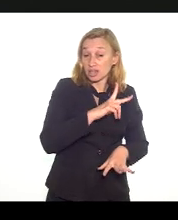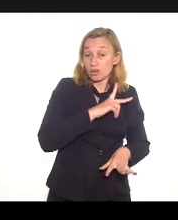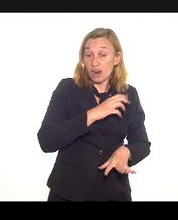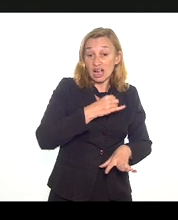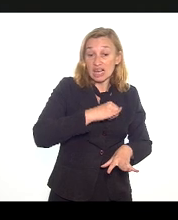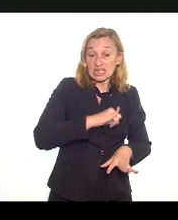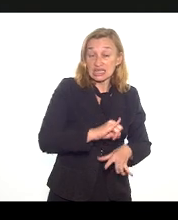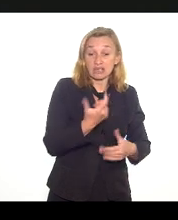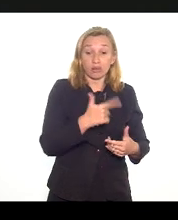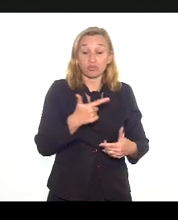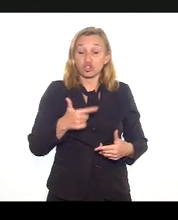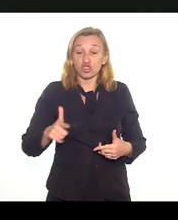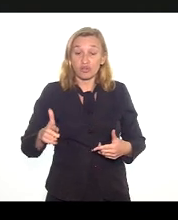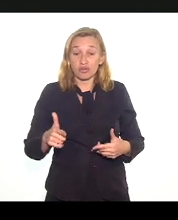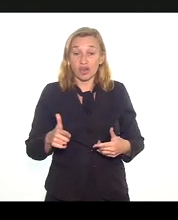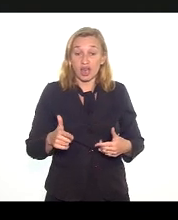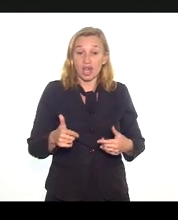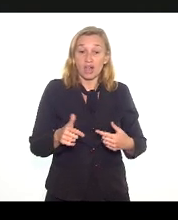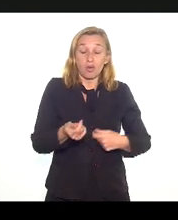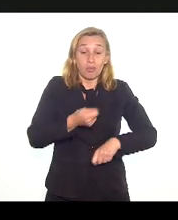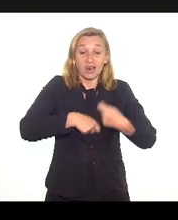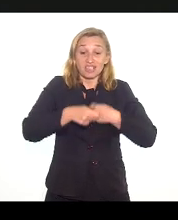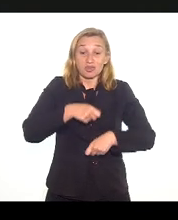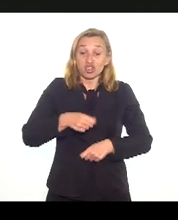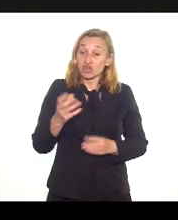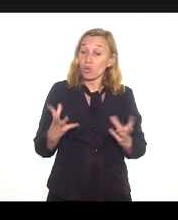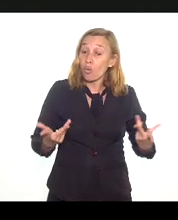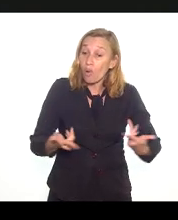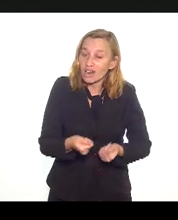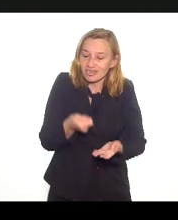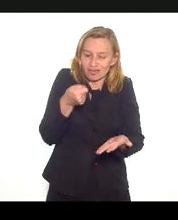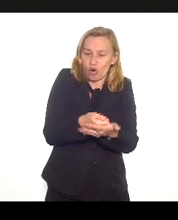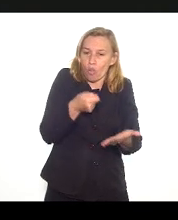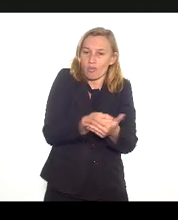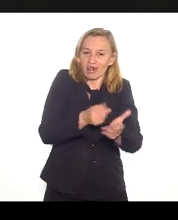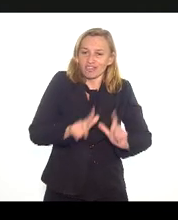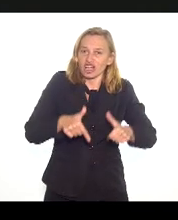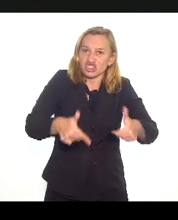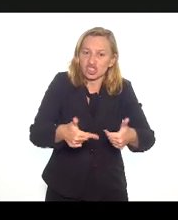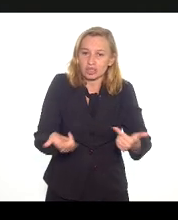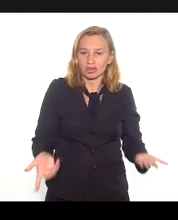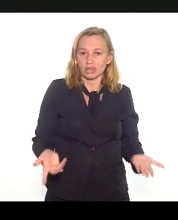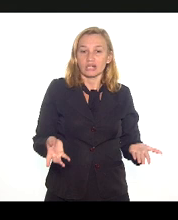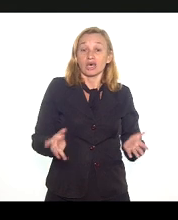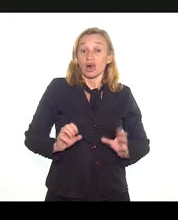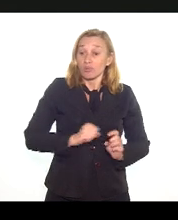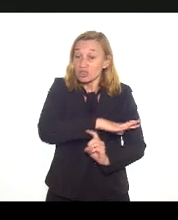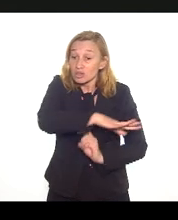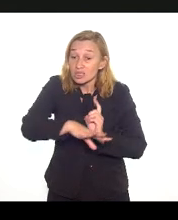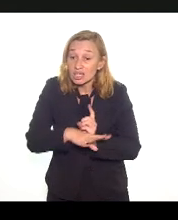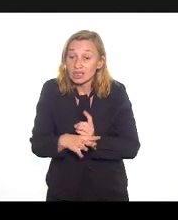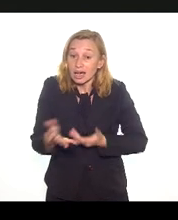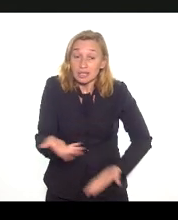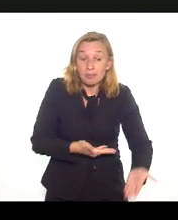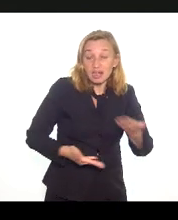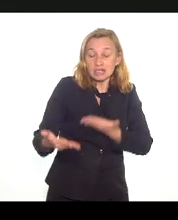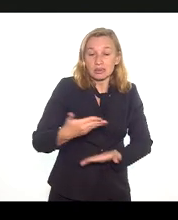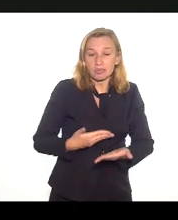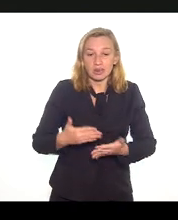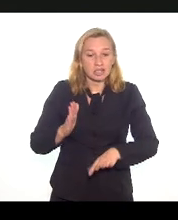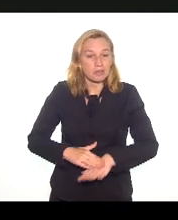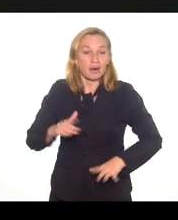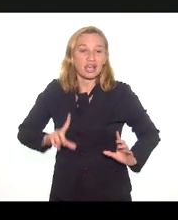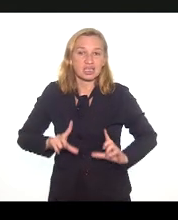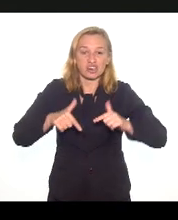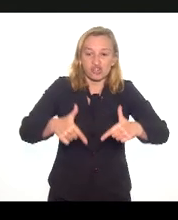agência reguladora por cima, correta, adequada, cobrando e, na verdade, uma sociedade participando de forma mais